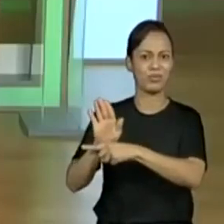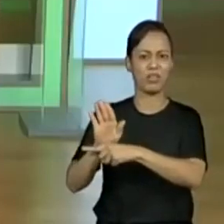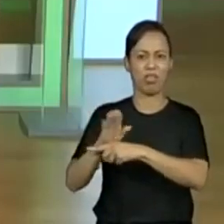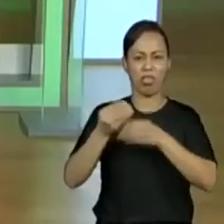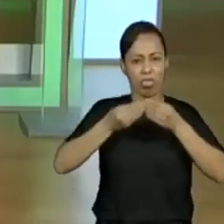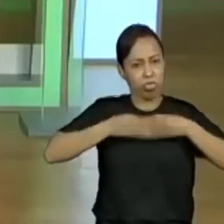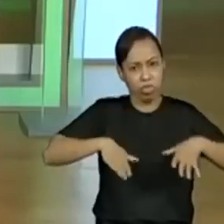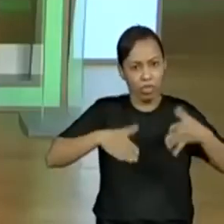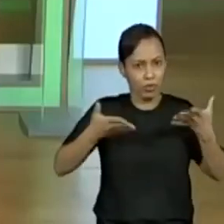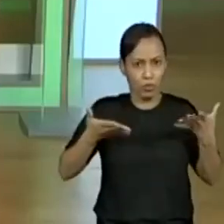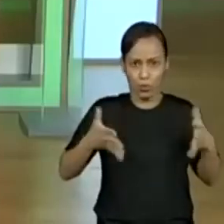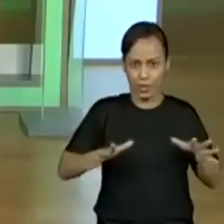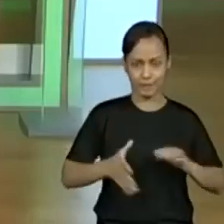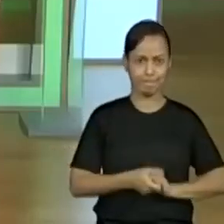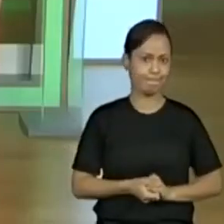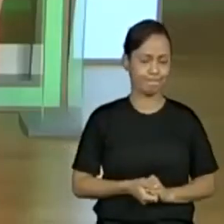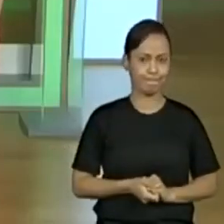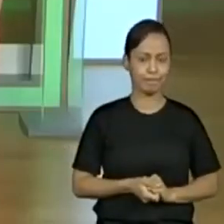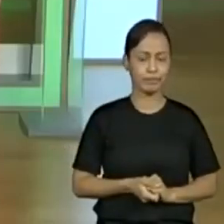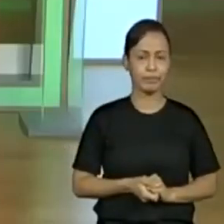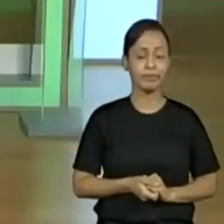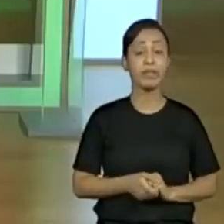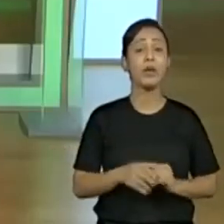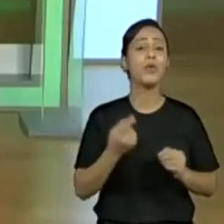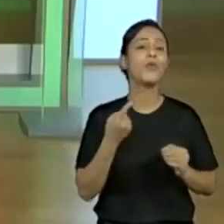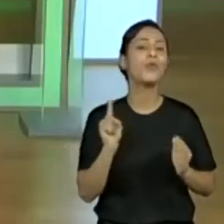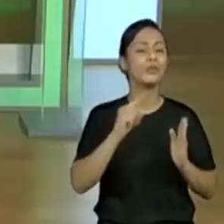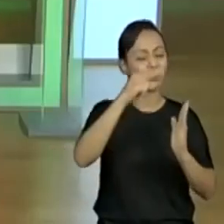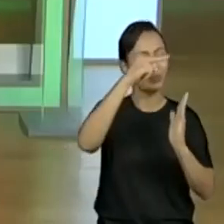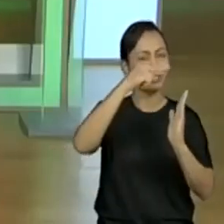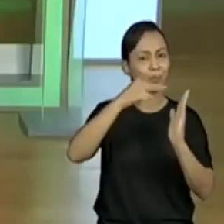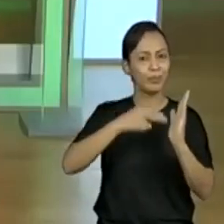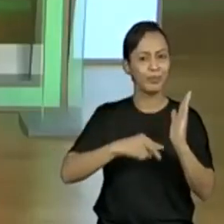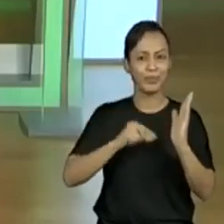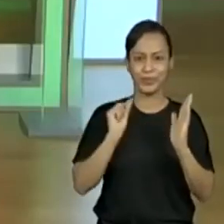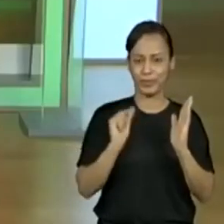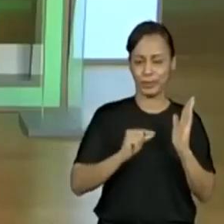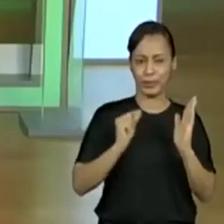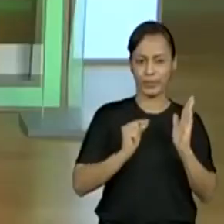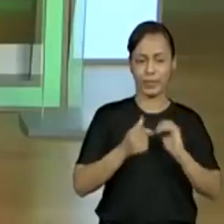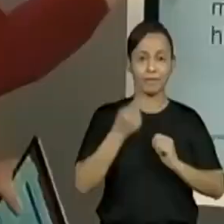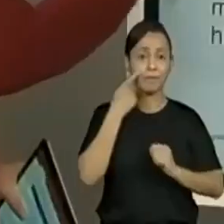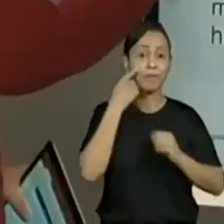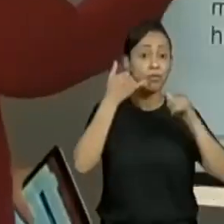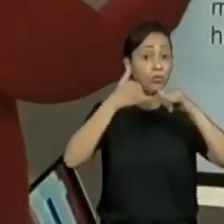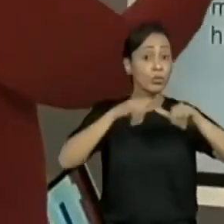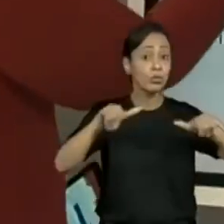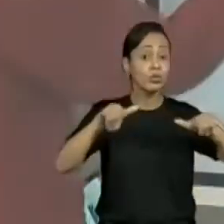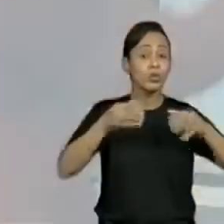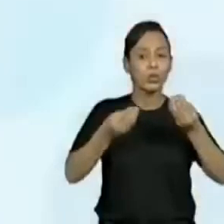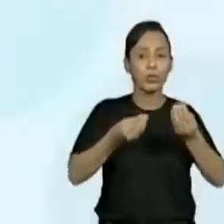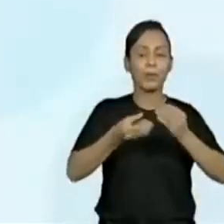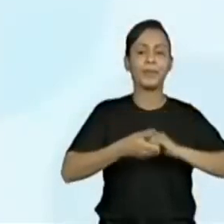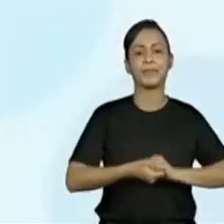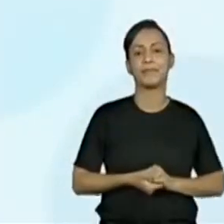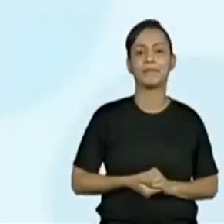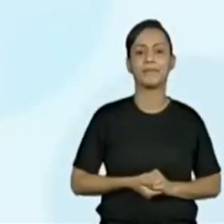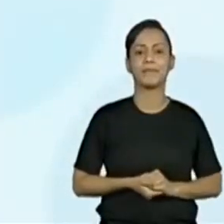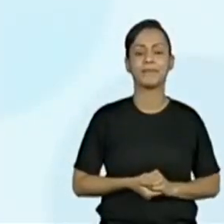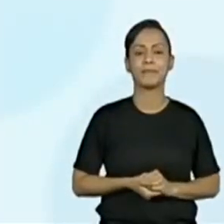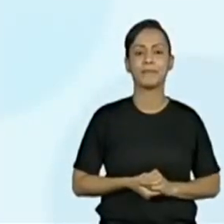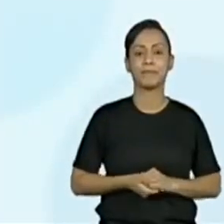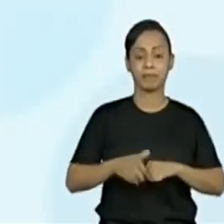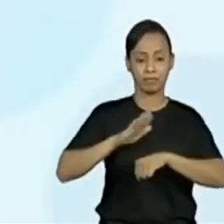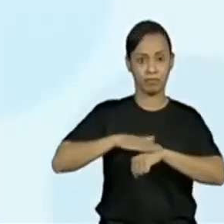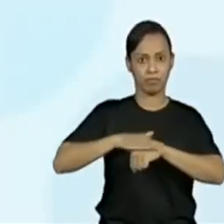para terminar, que essa é a nossa última, vamos ver como é que termina essa notícia. As equipes devem